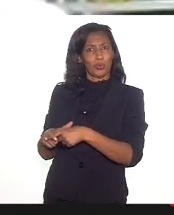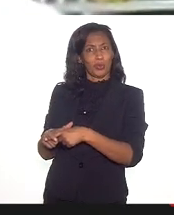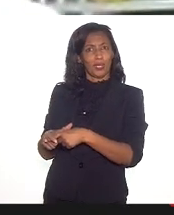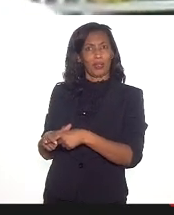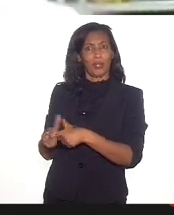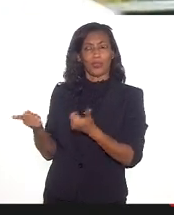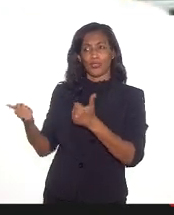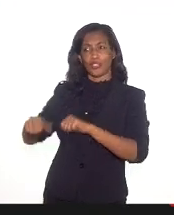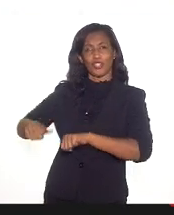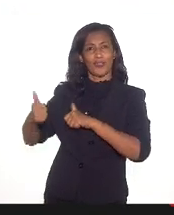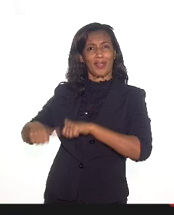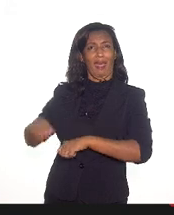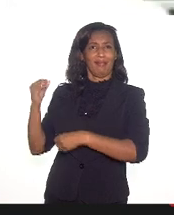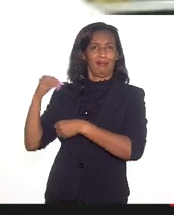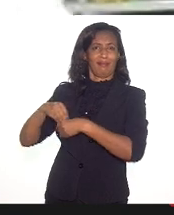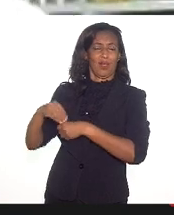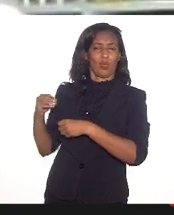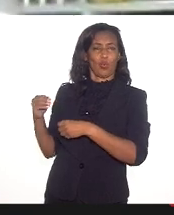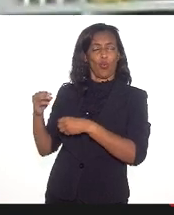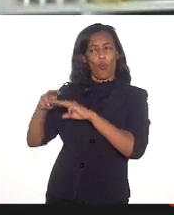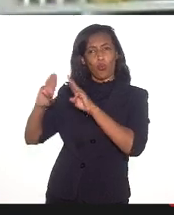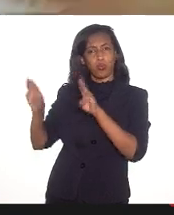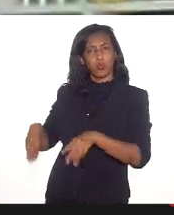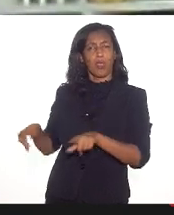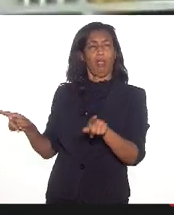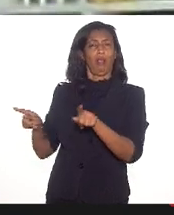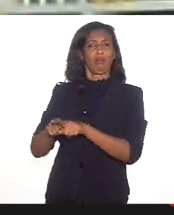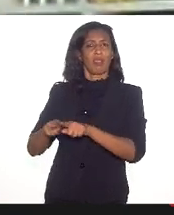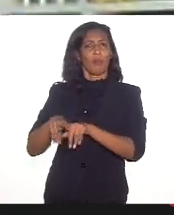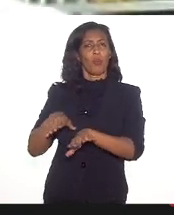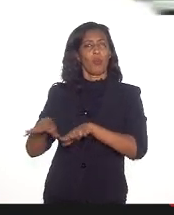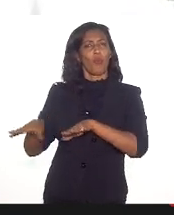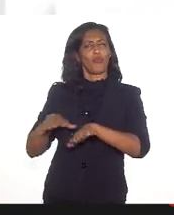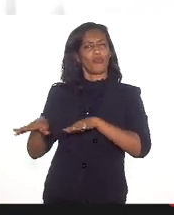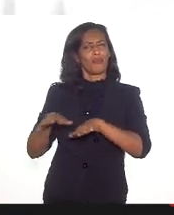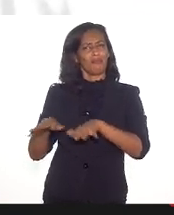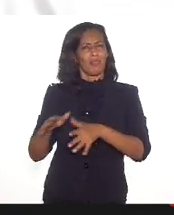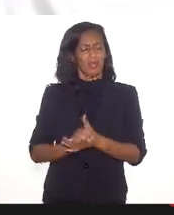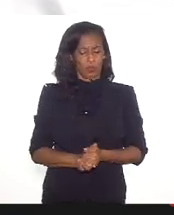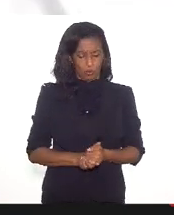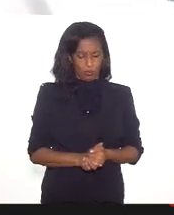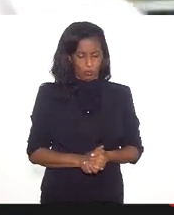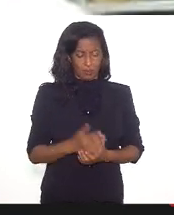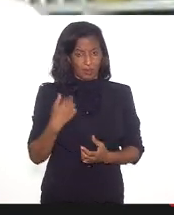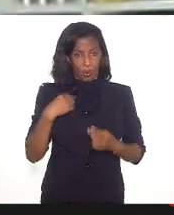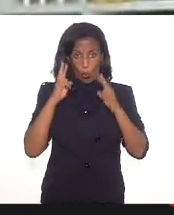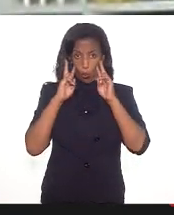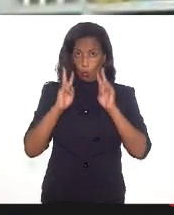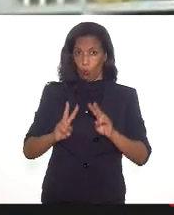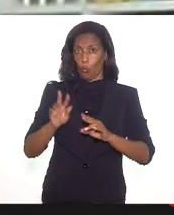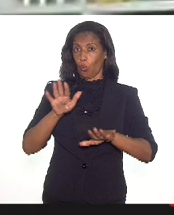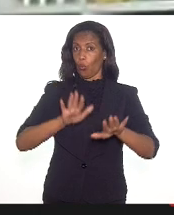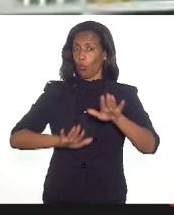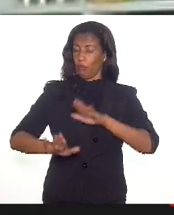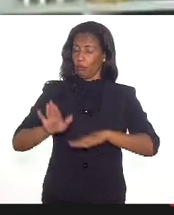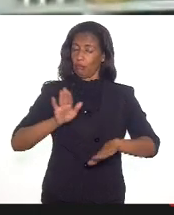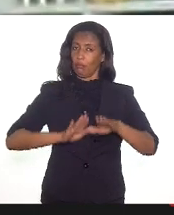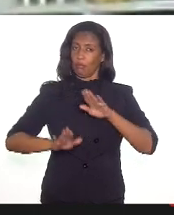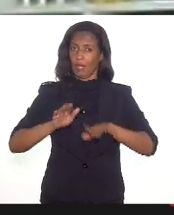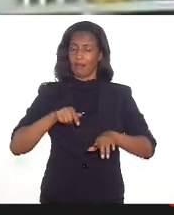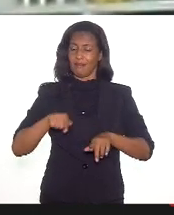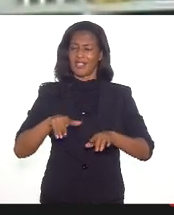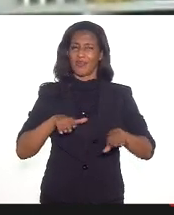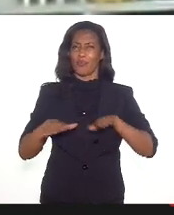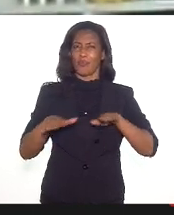atividades dos museus. e há também um movimento que acho que a gente tem que olhar com um certo cuidado, que é esse